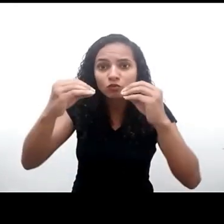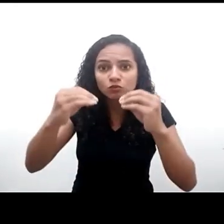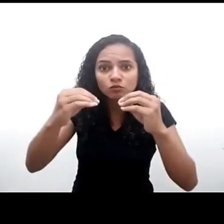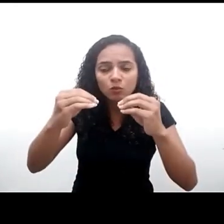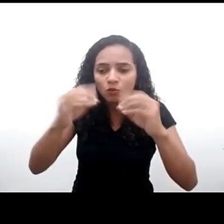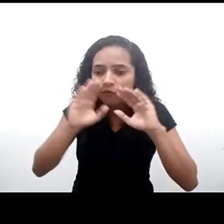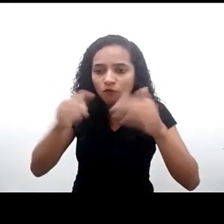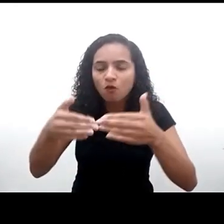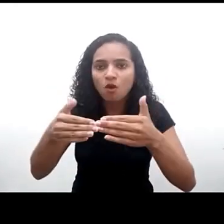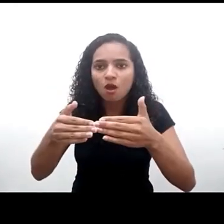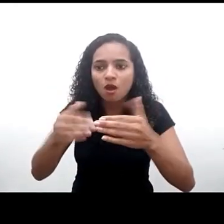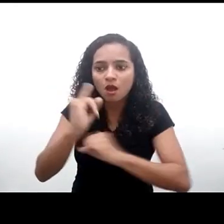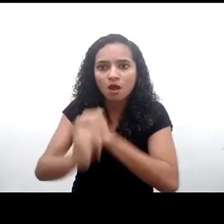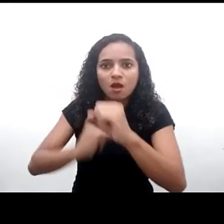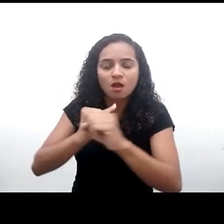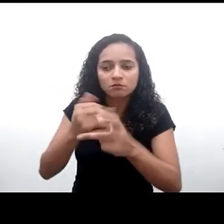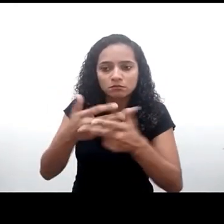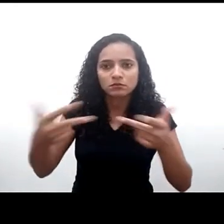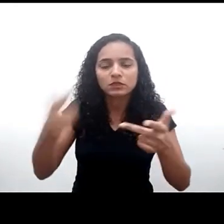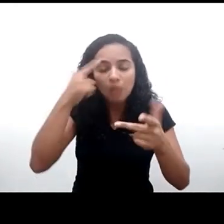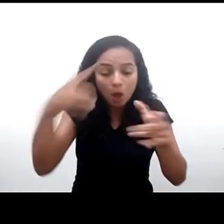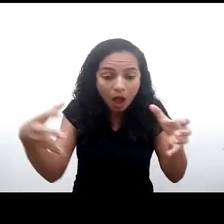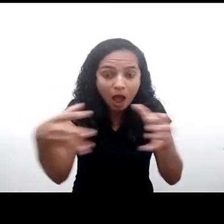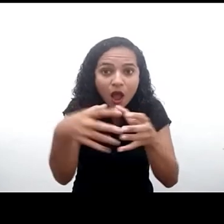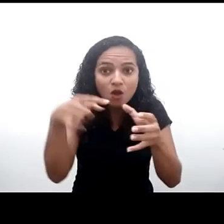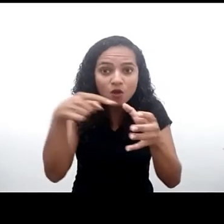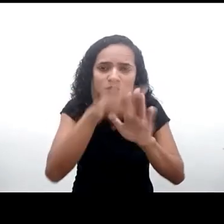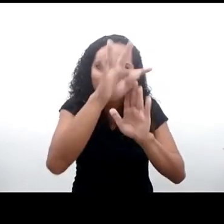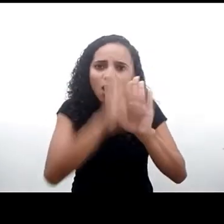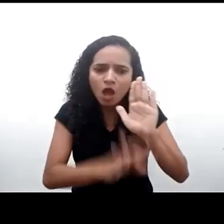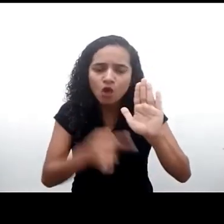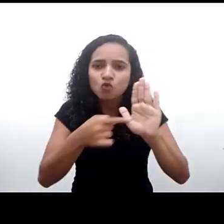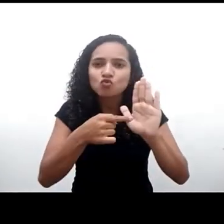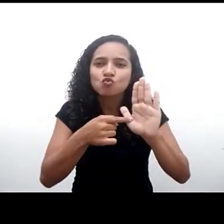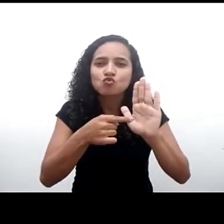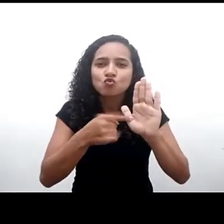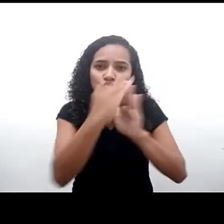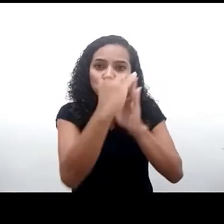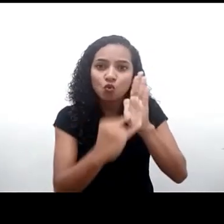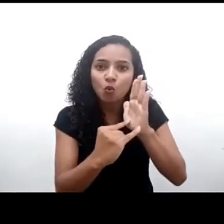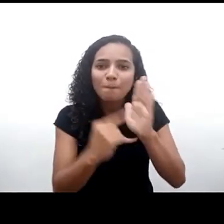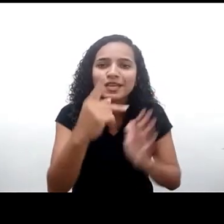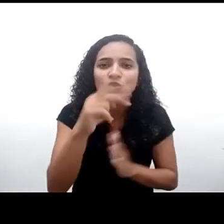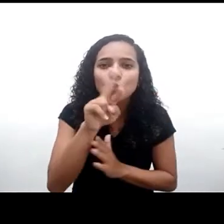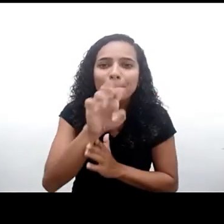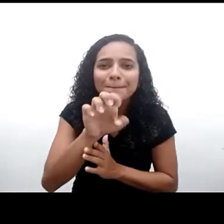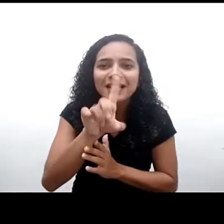criamos essa afirmação de que a convenção é um documento pré-digital, porque o cenário em que estamos hoje